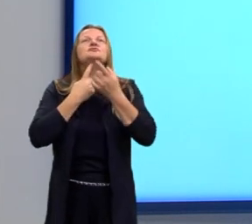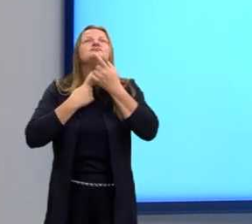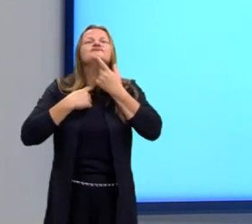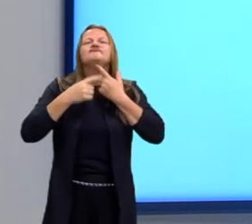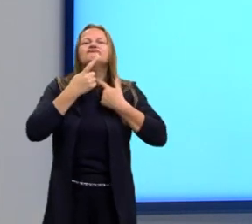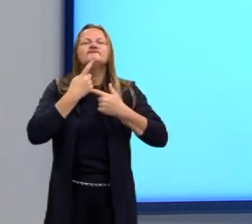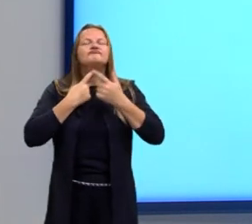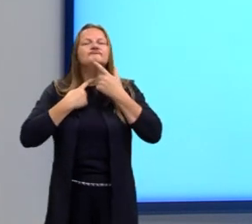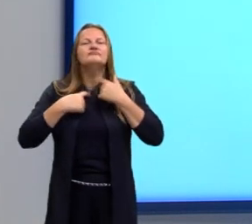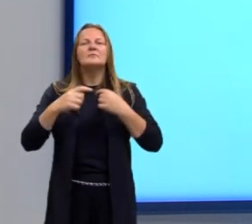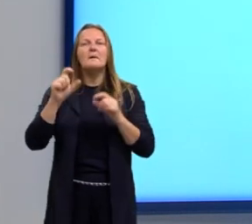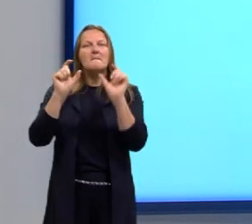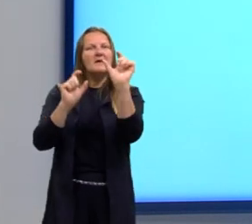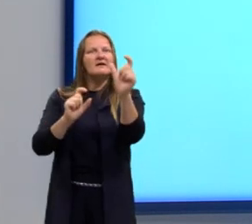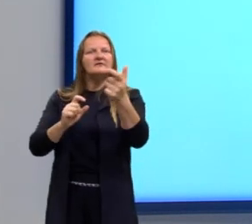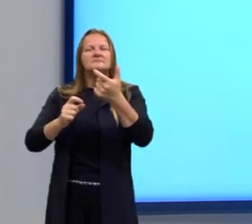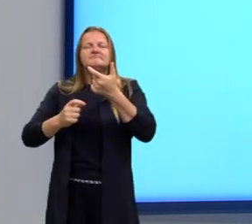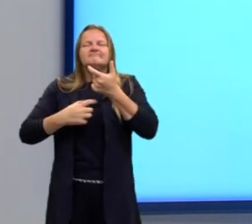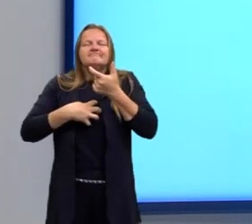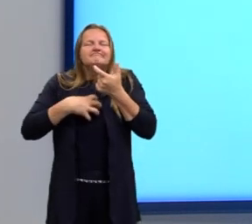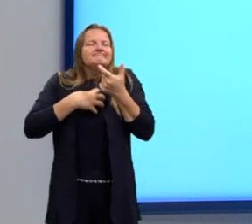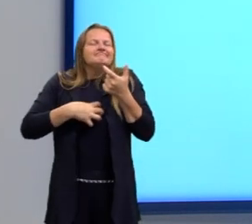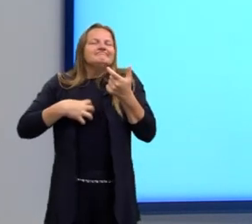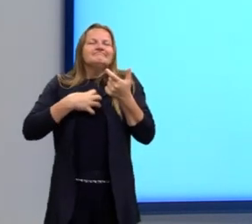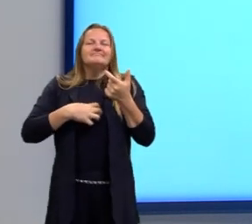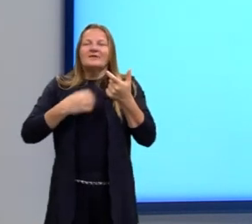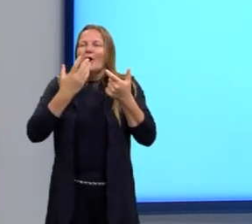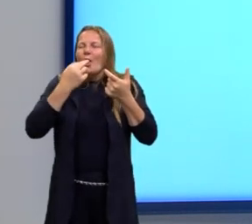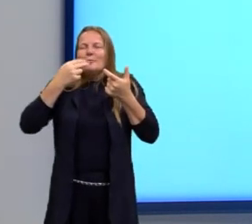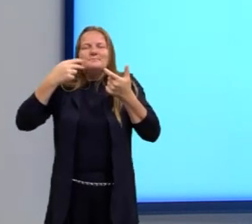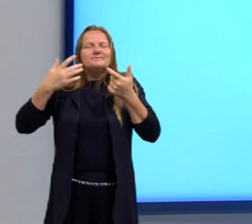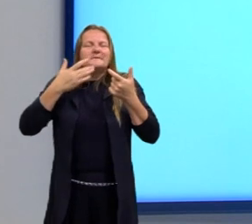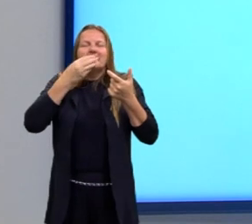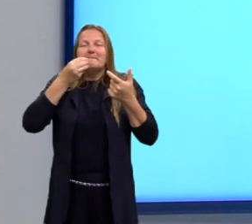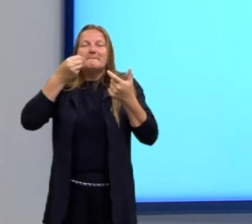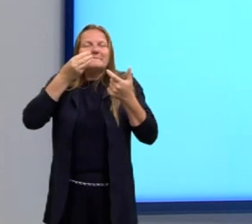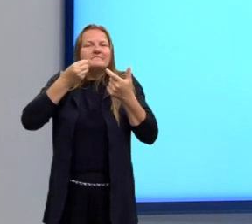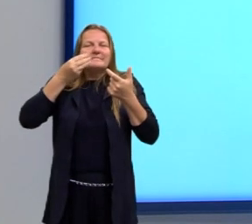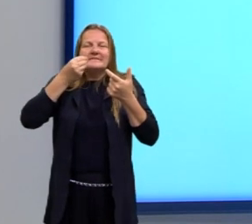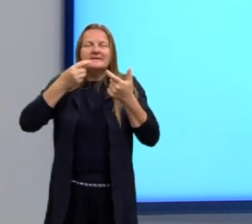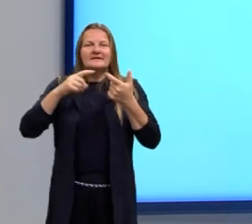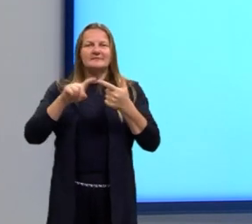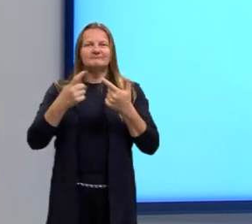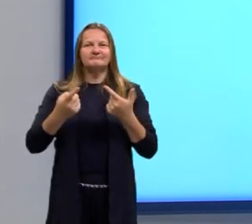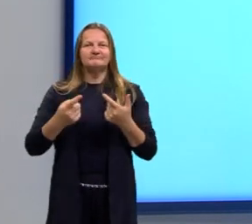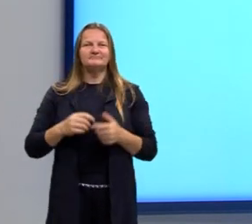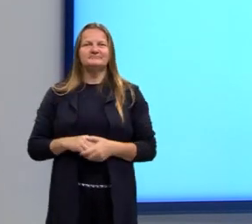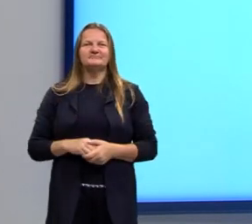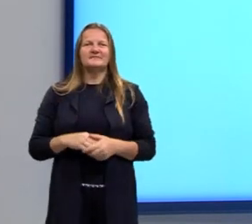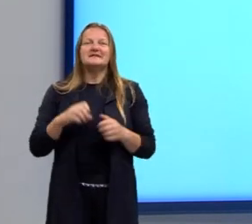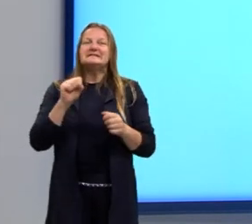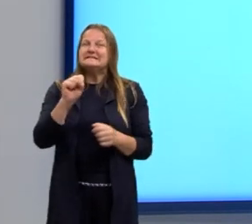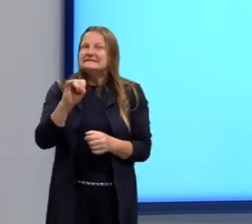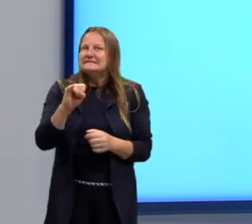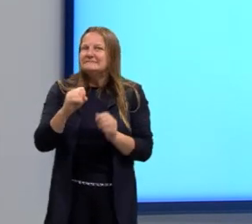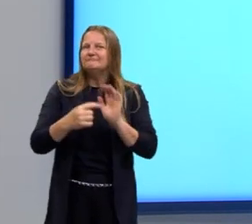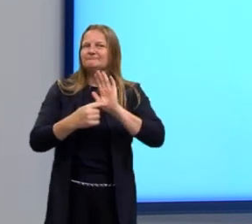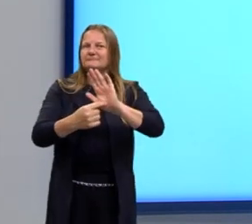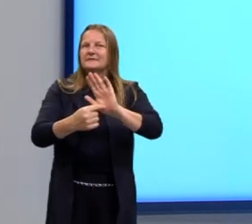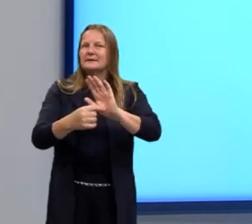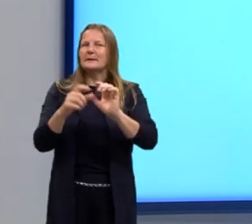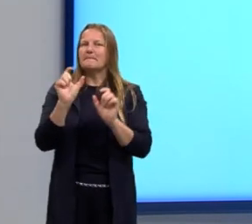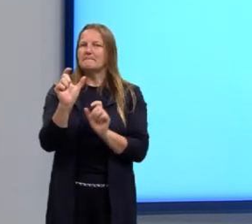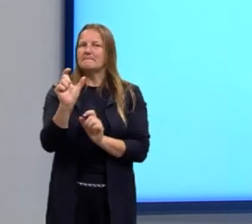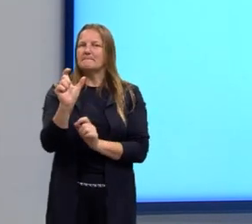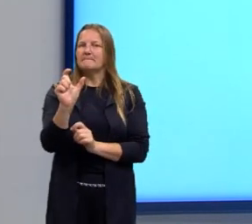ao ouvir a palavra empanada tem o desejo de comê-la. Certo? Quando ele está trazendo esse